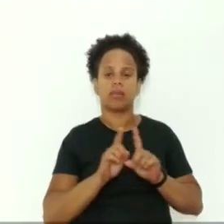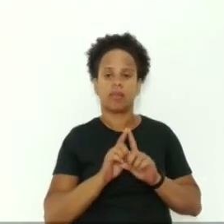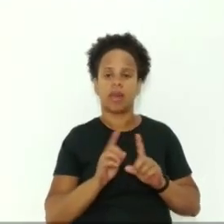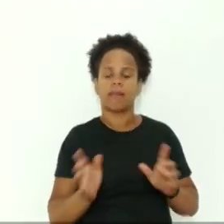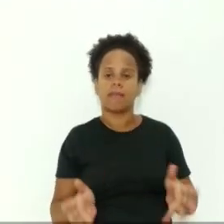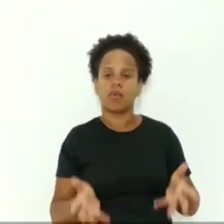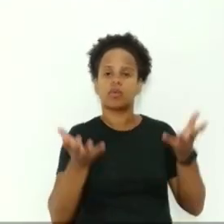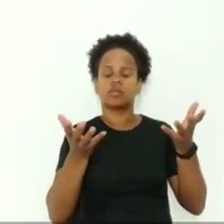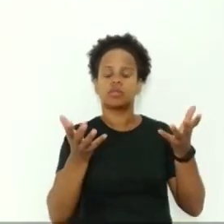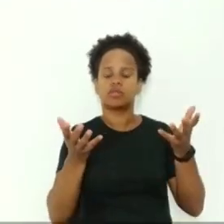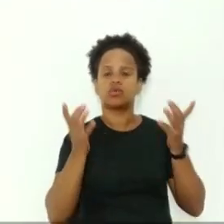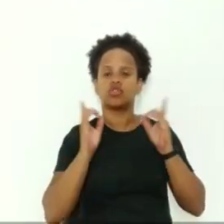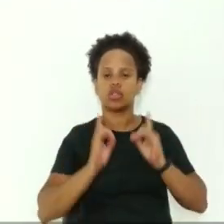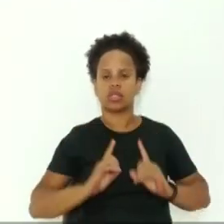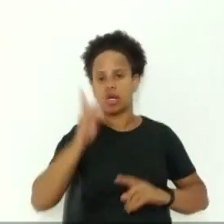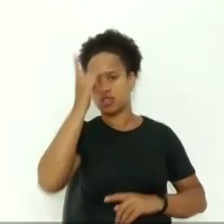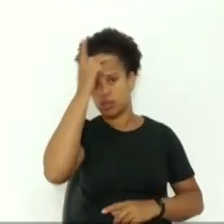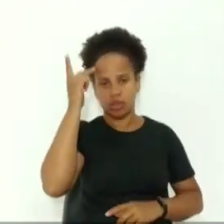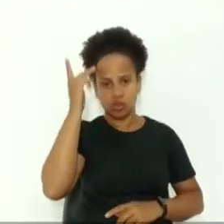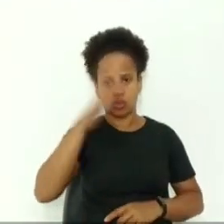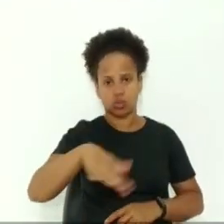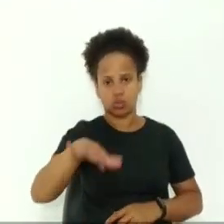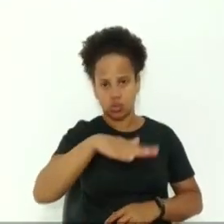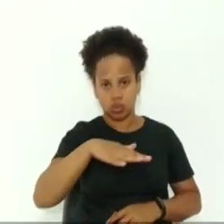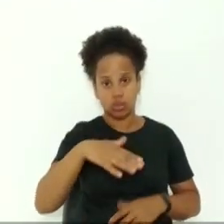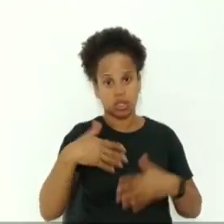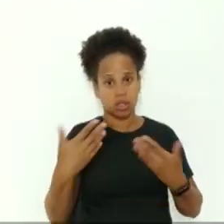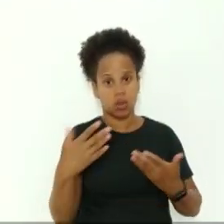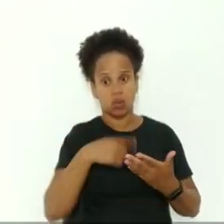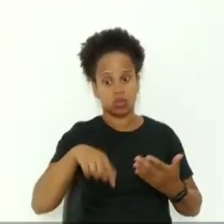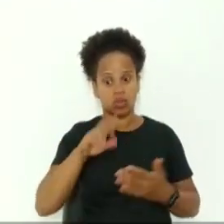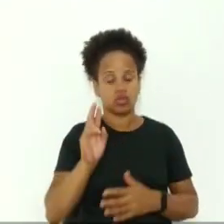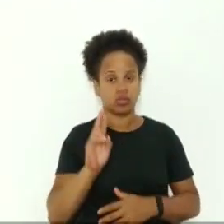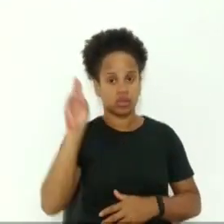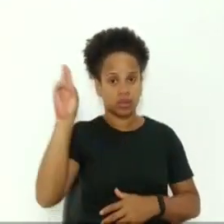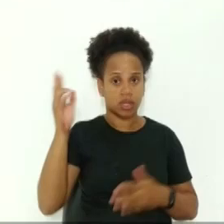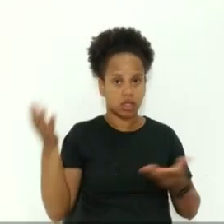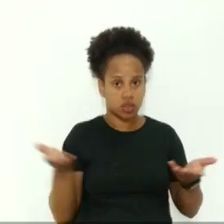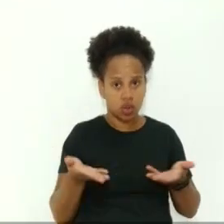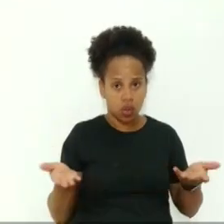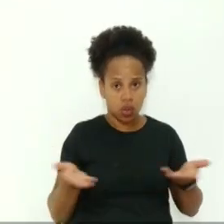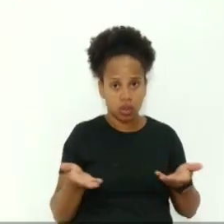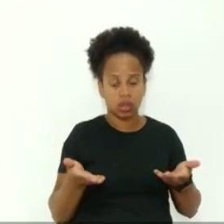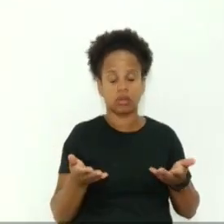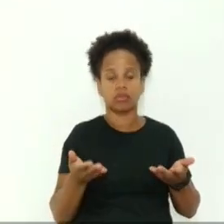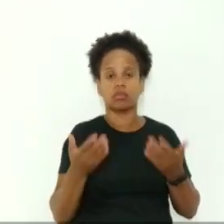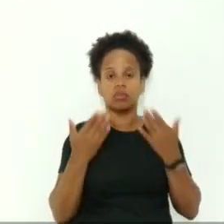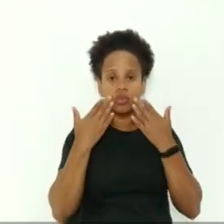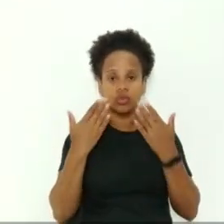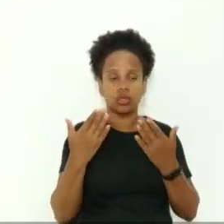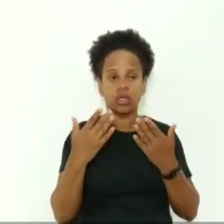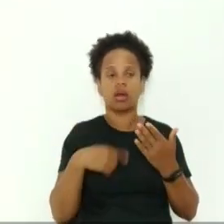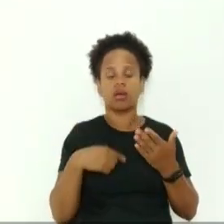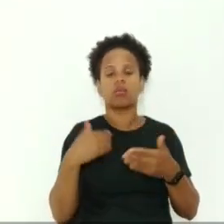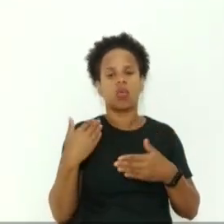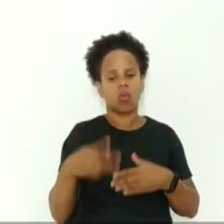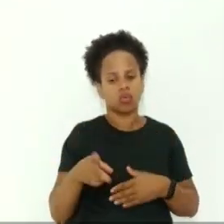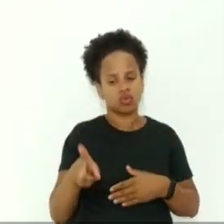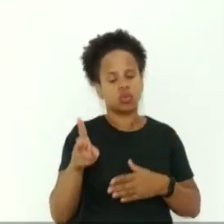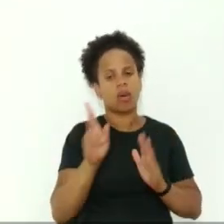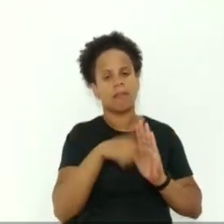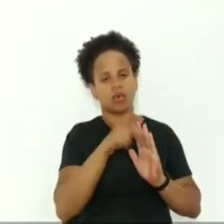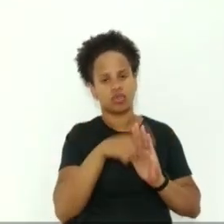pessoa humana. E, desta forma, cabe-nos, nesta oportunidade, manifestar pelo prosseguimento do projeto,